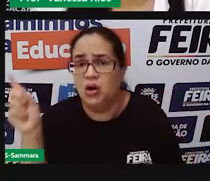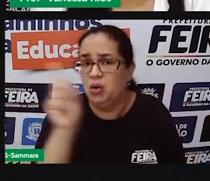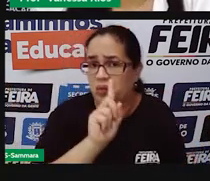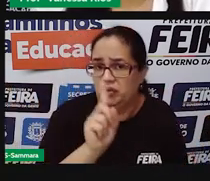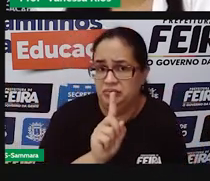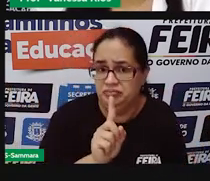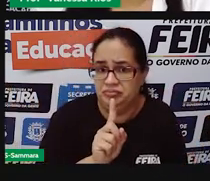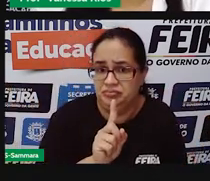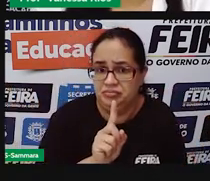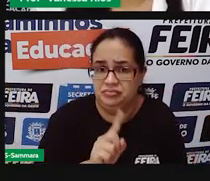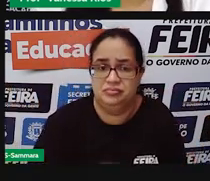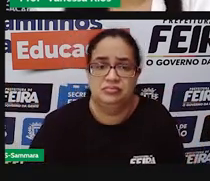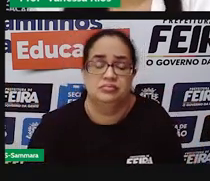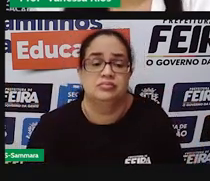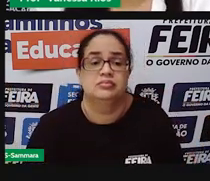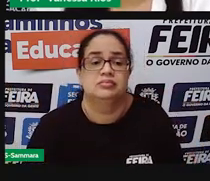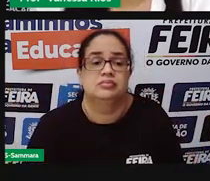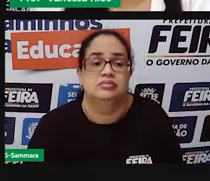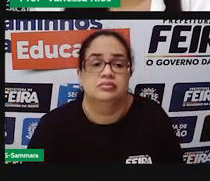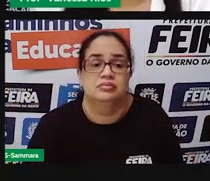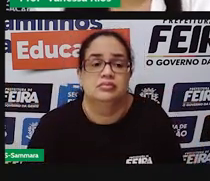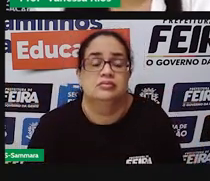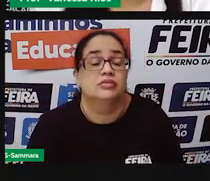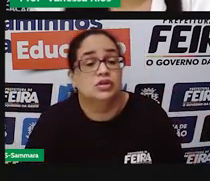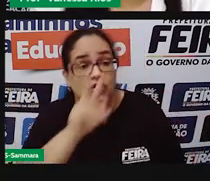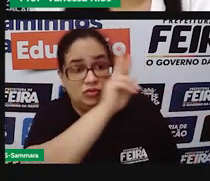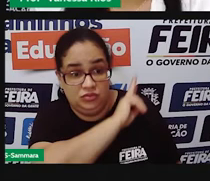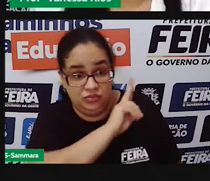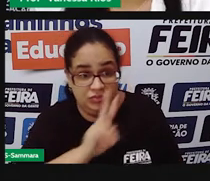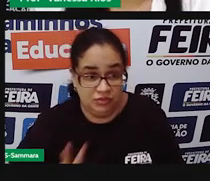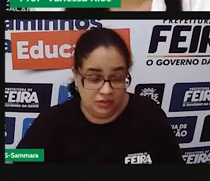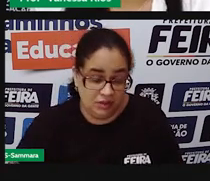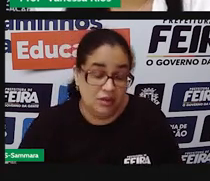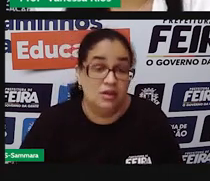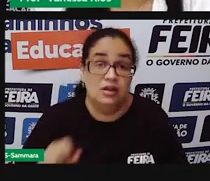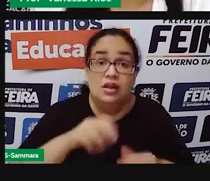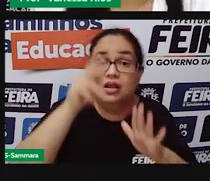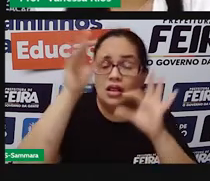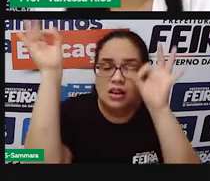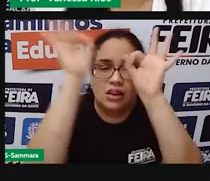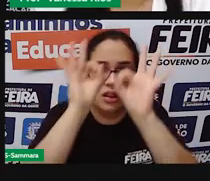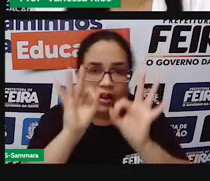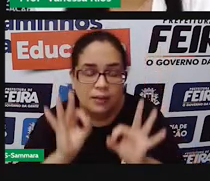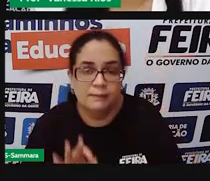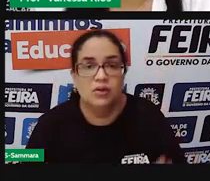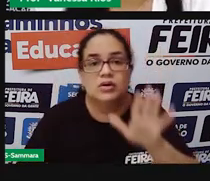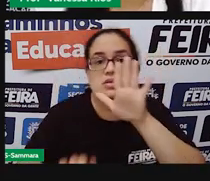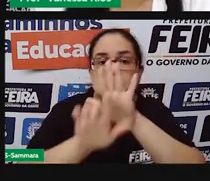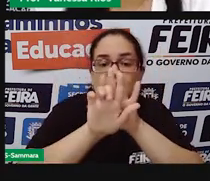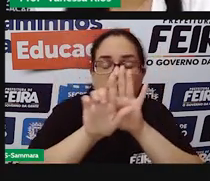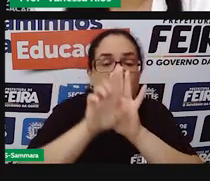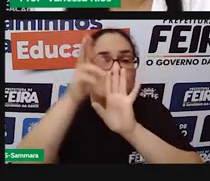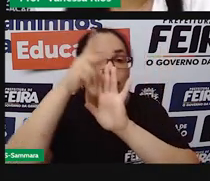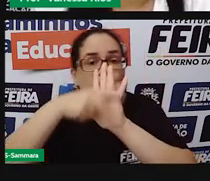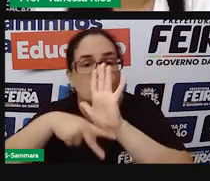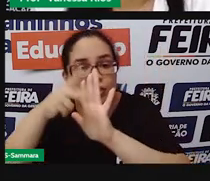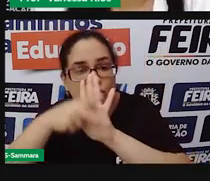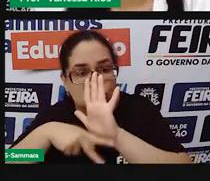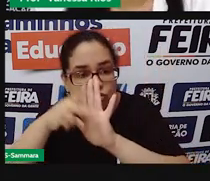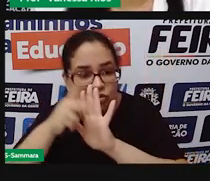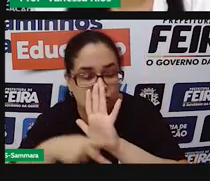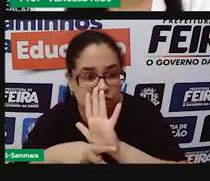leis quando achar necessário. Então, os variadores projetam leis, fazem projetos, mas o prefeito também